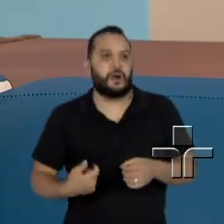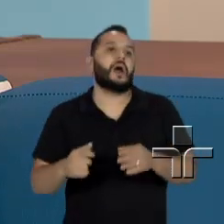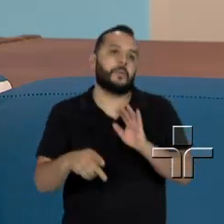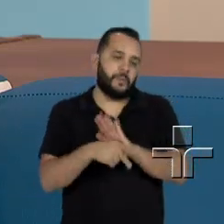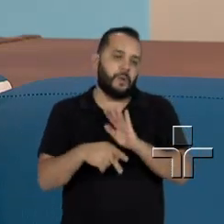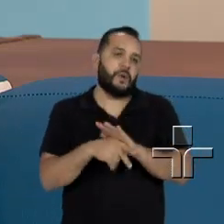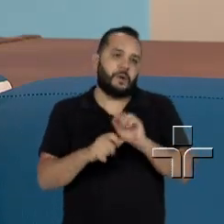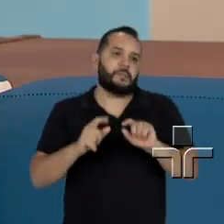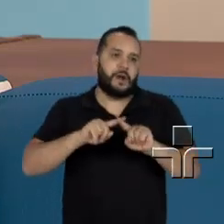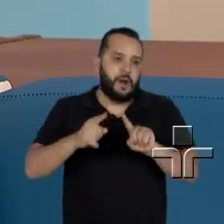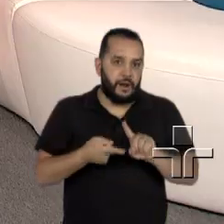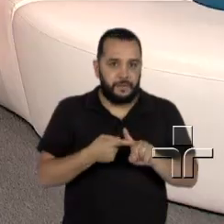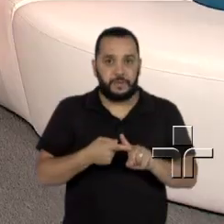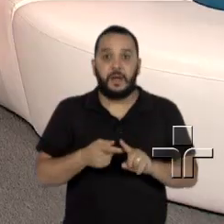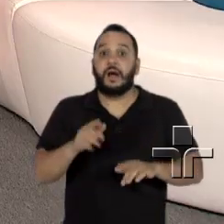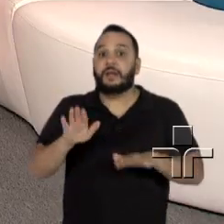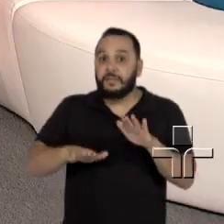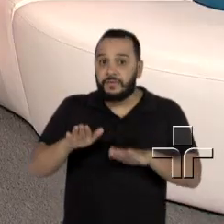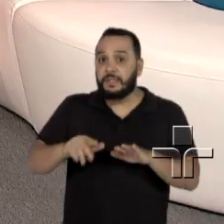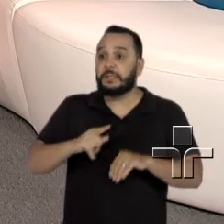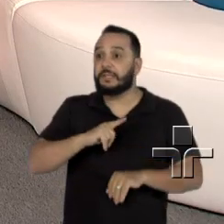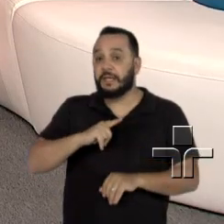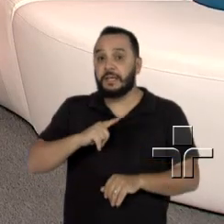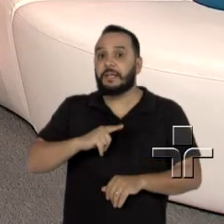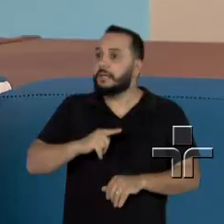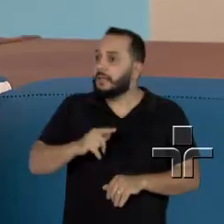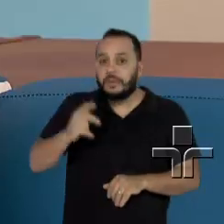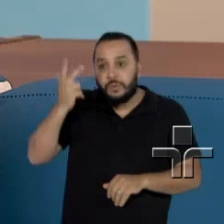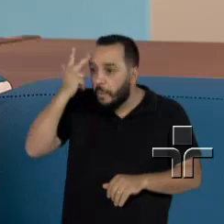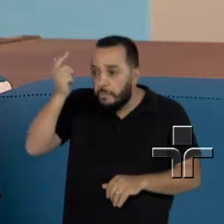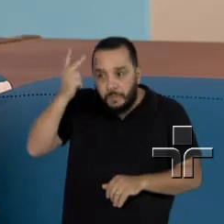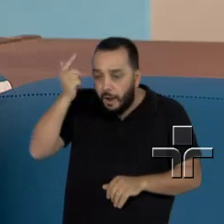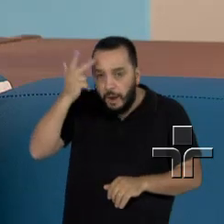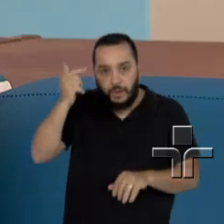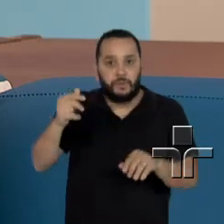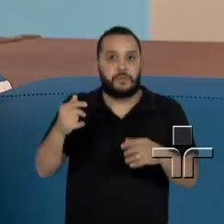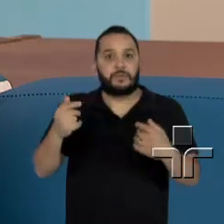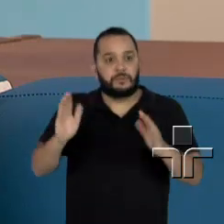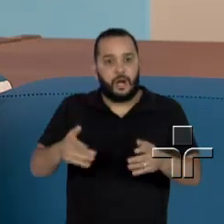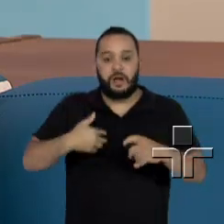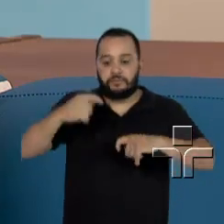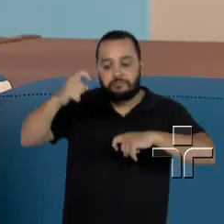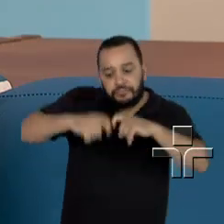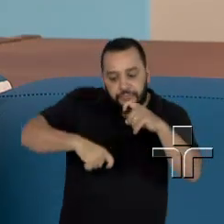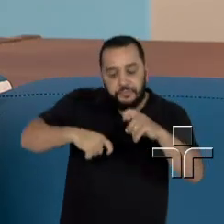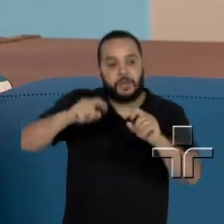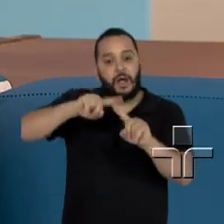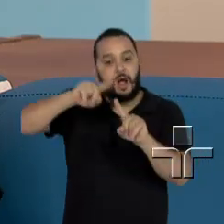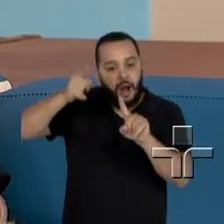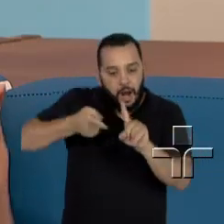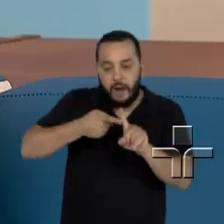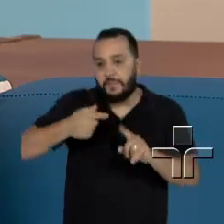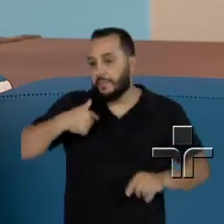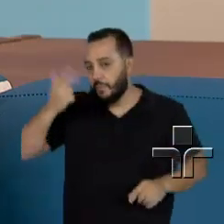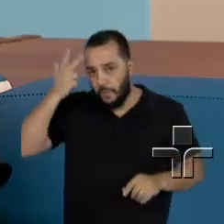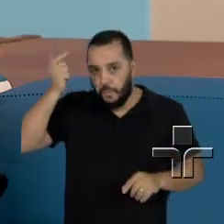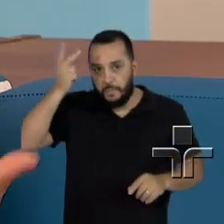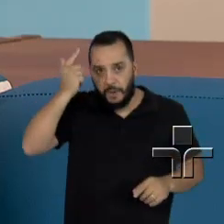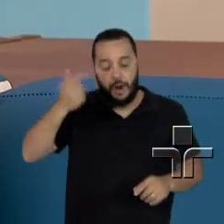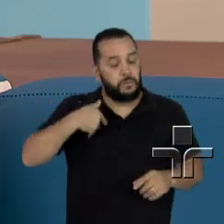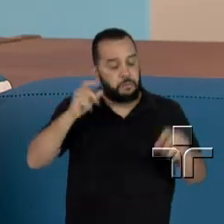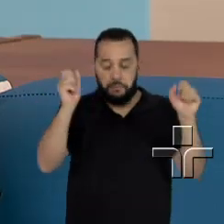semanas de gestação, de uma forma natural, que o filho nasceu bem, que transcorreu tudo bem. E isso foi, assim,